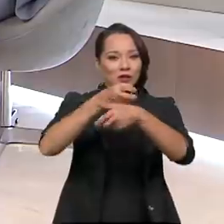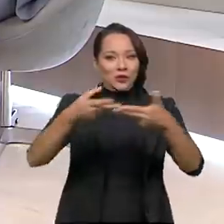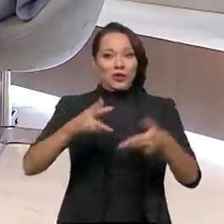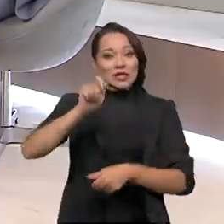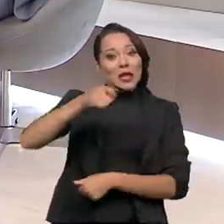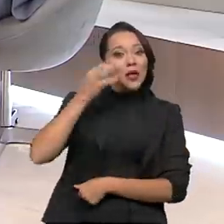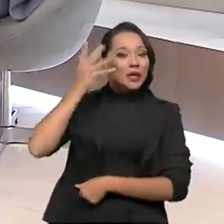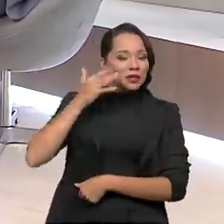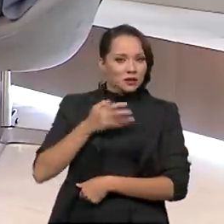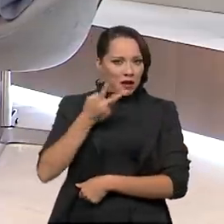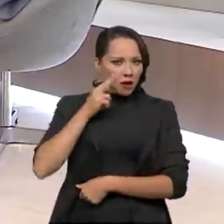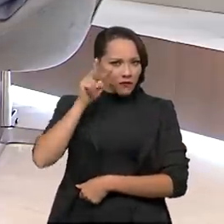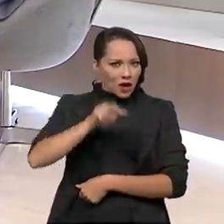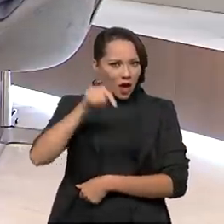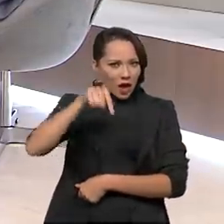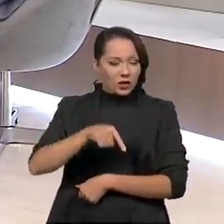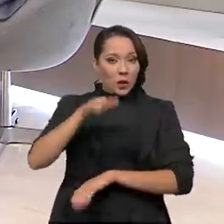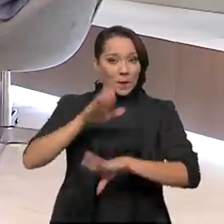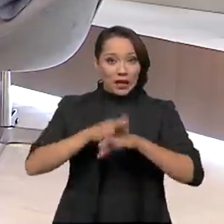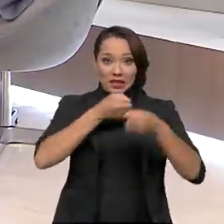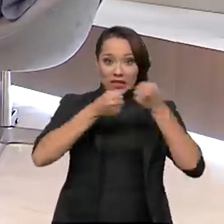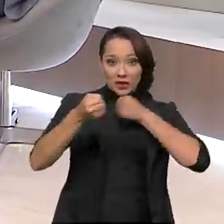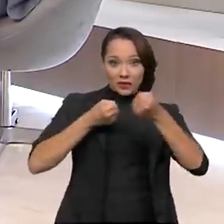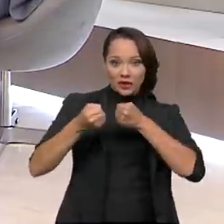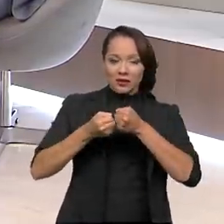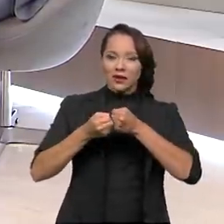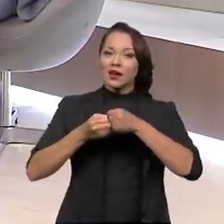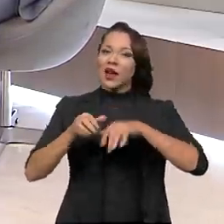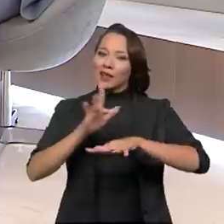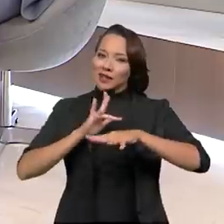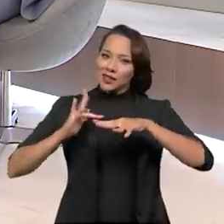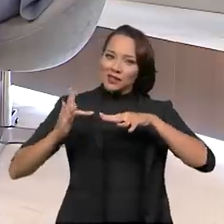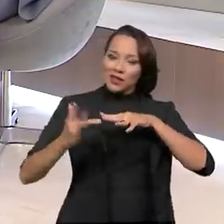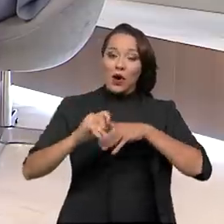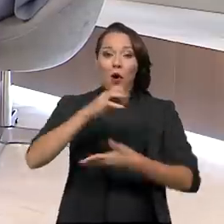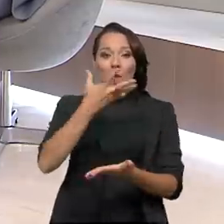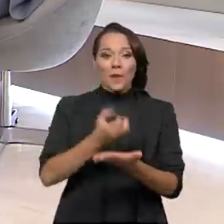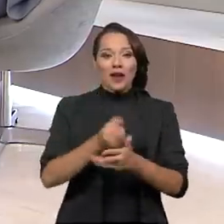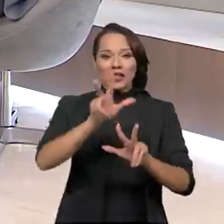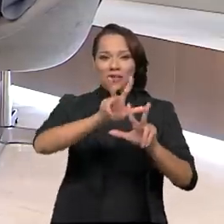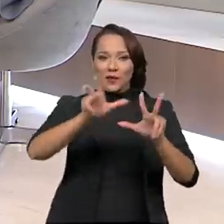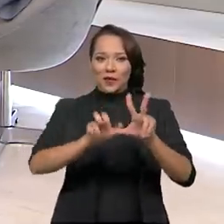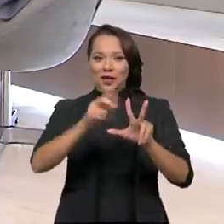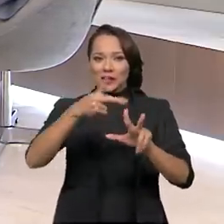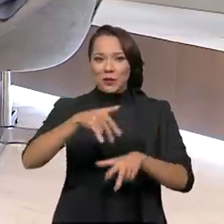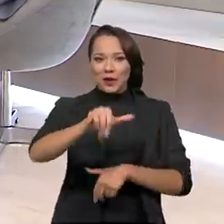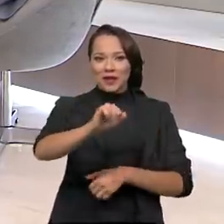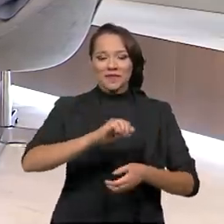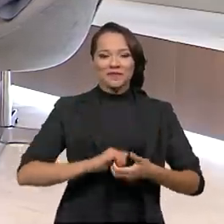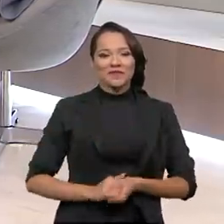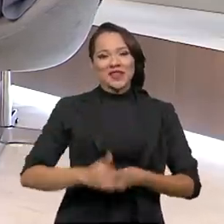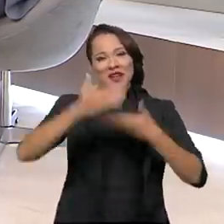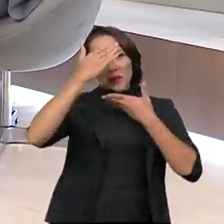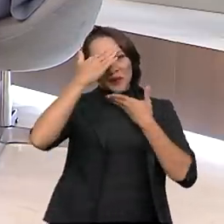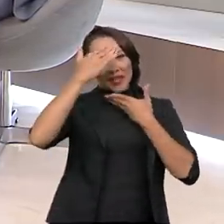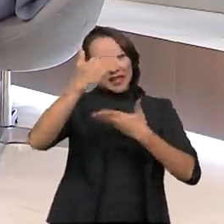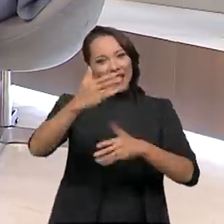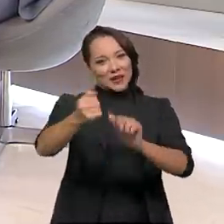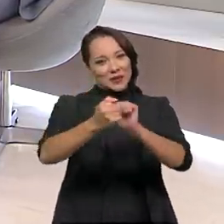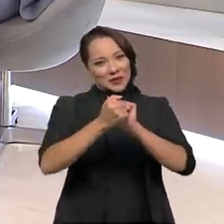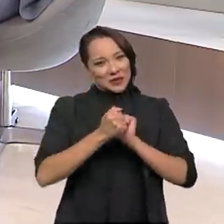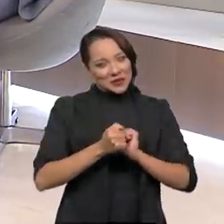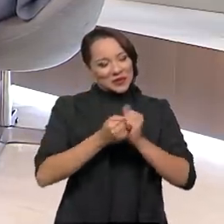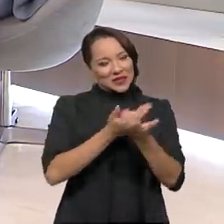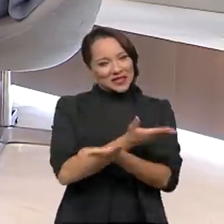você quiser rever esta ou outras entrevistas, siga as nossas redes sociais ou baixe o TV Brasil Play. Obrigado pela companhia.